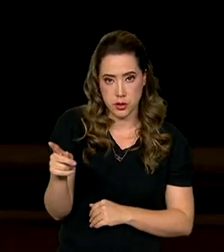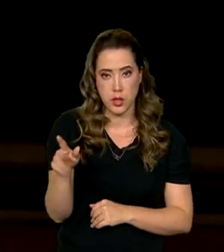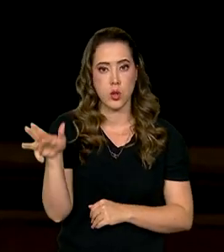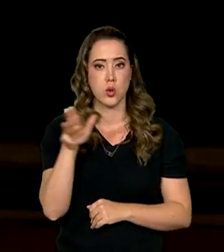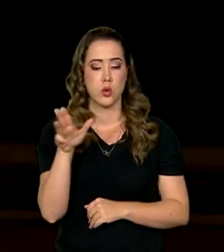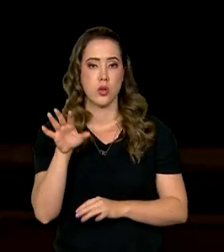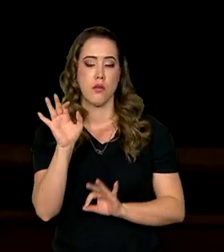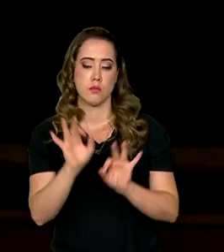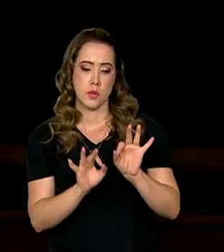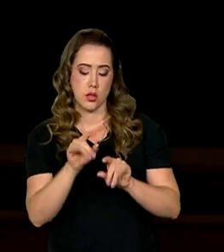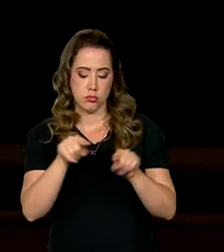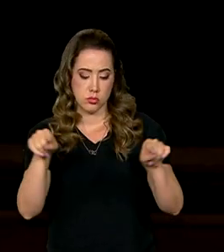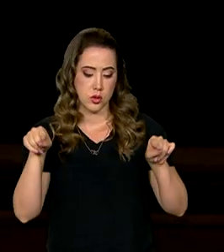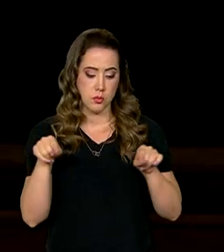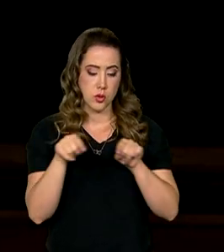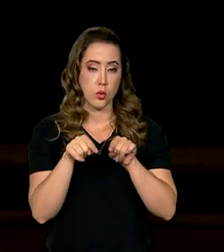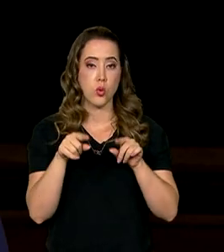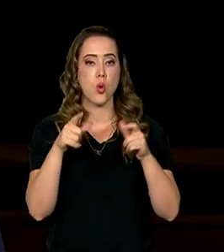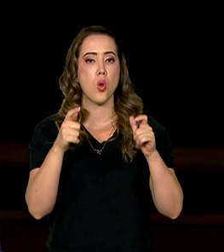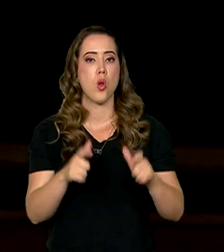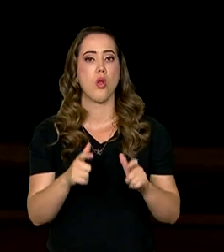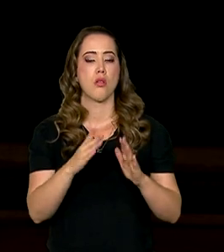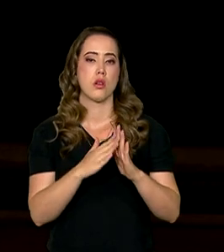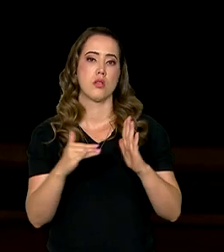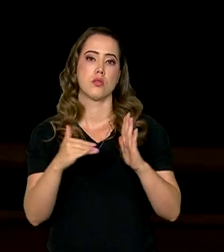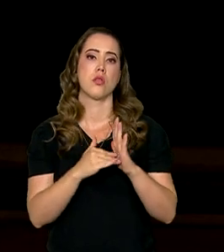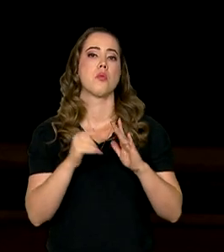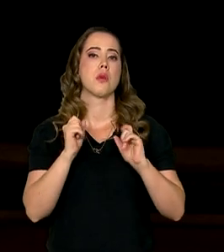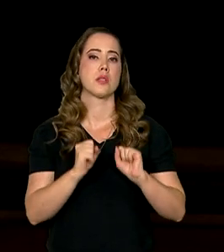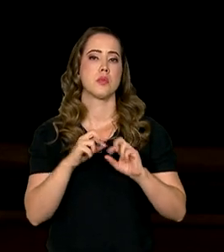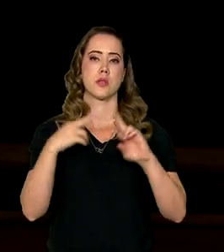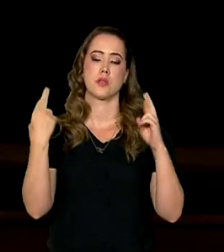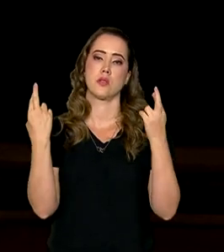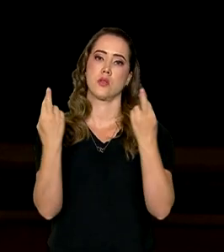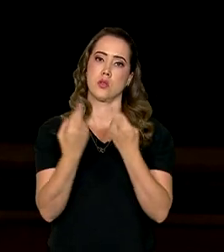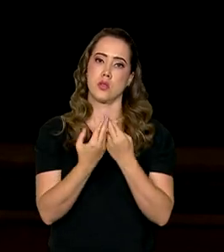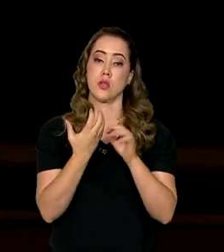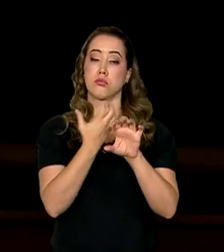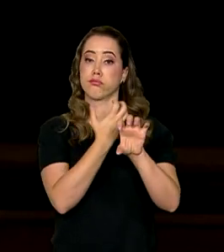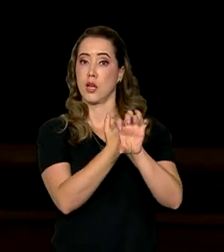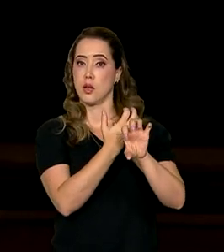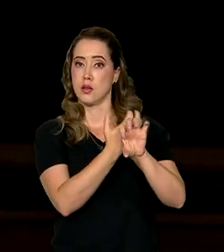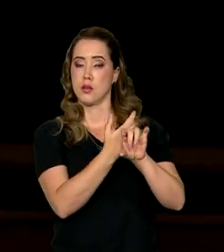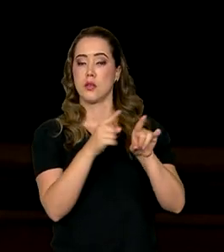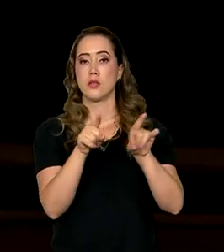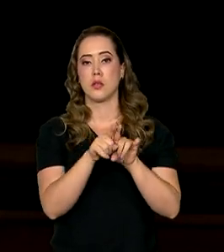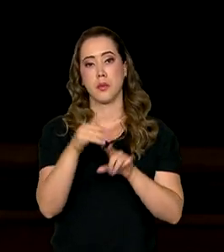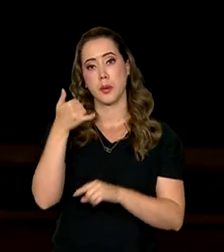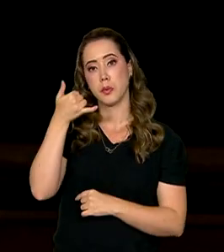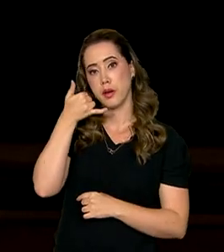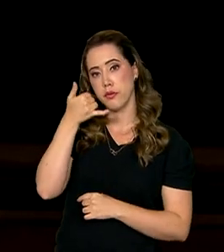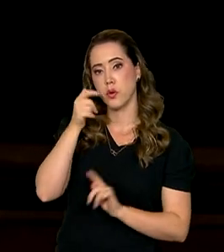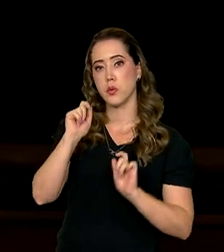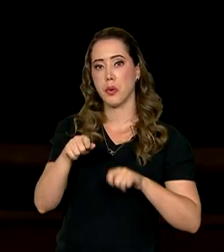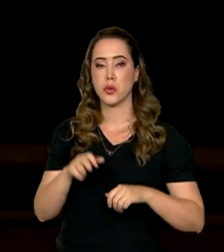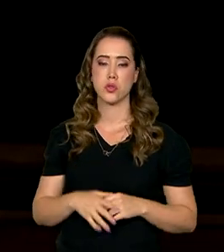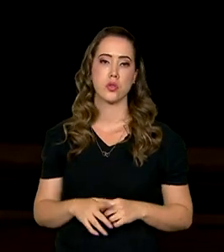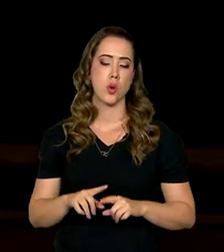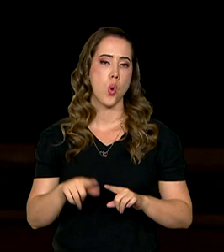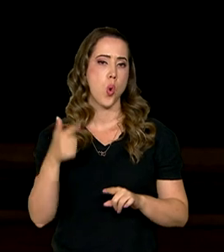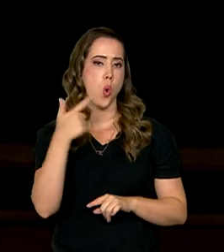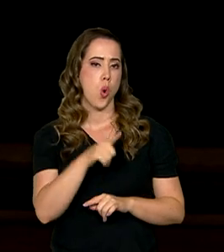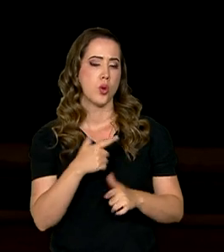com uma estrutura aqui no Alvorada para que possa fazer reuniões por videoconferência e por telefone. Outra